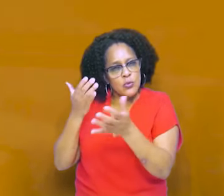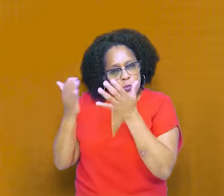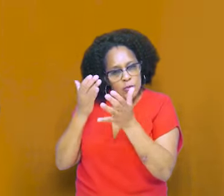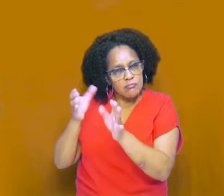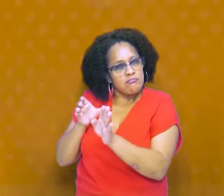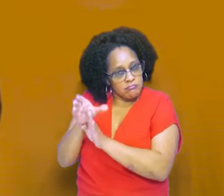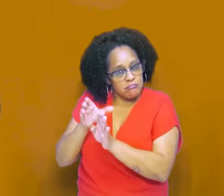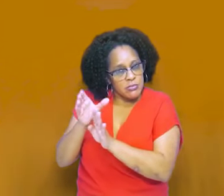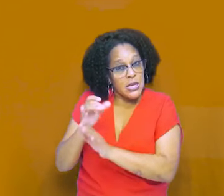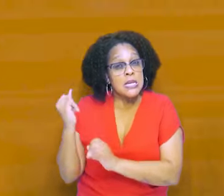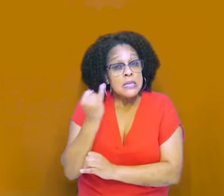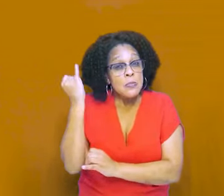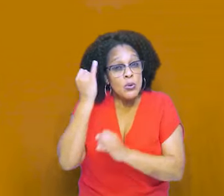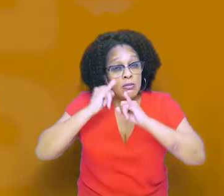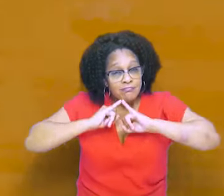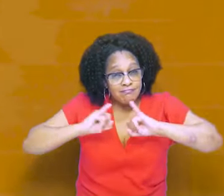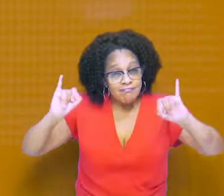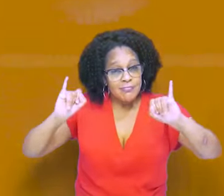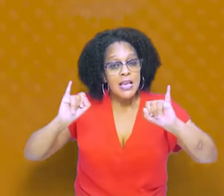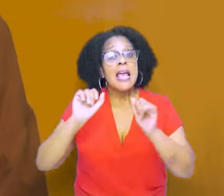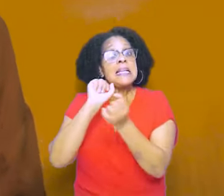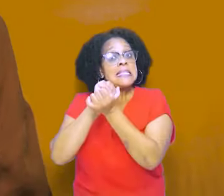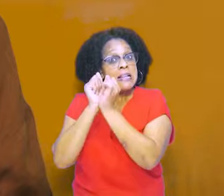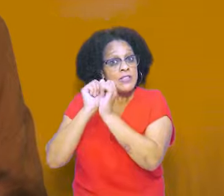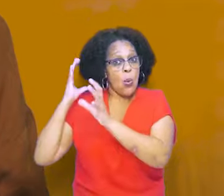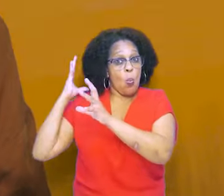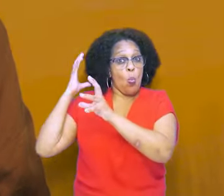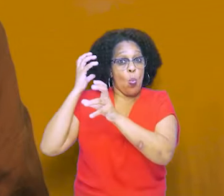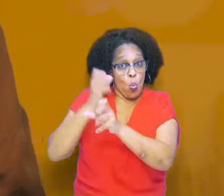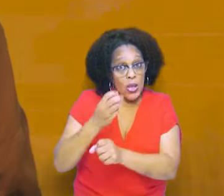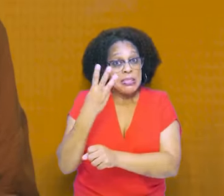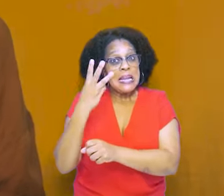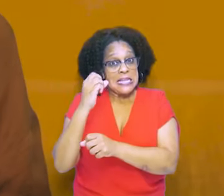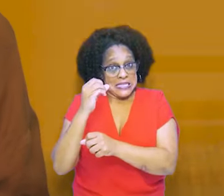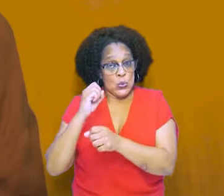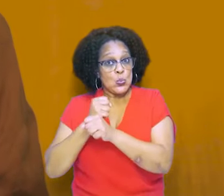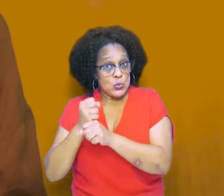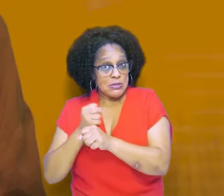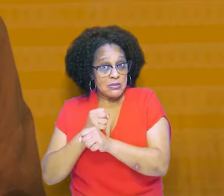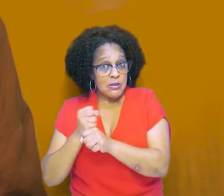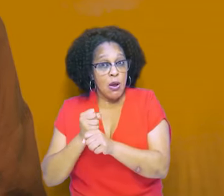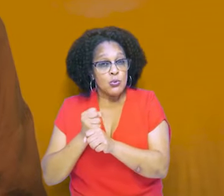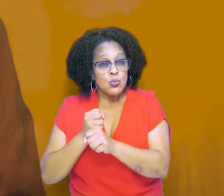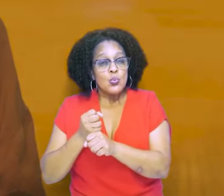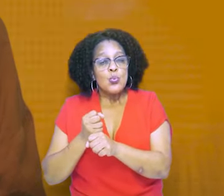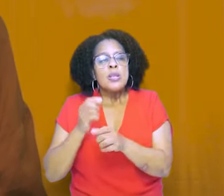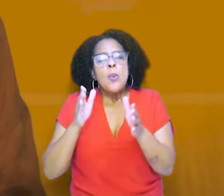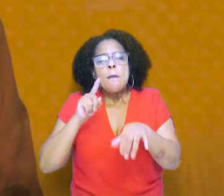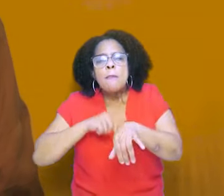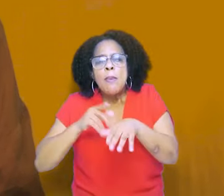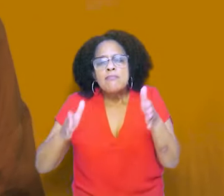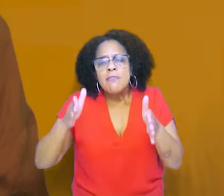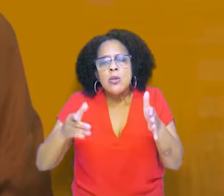conselhos de psicologia do Brasil aprovaram uma nota que nos convida a pensar sobre essas palavras que difundem o racismo